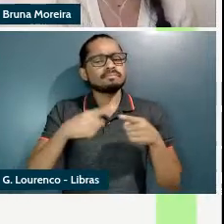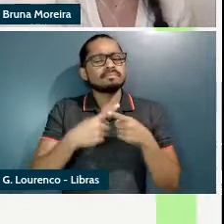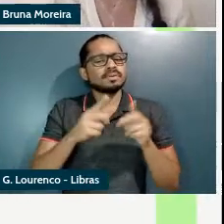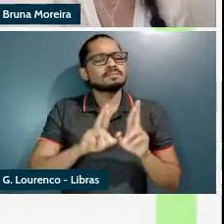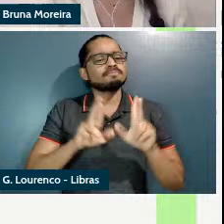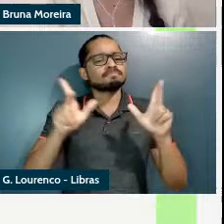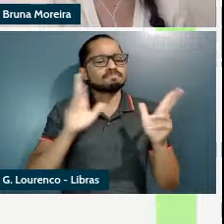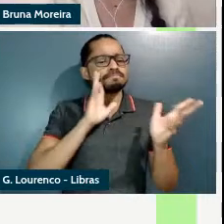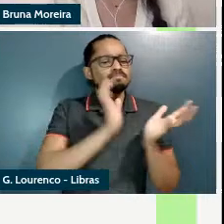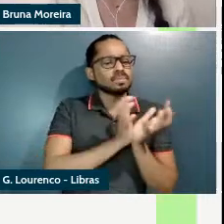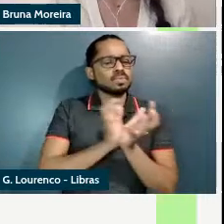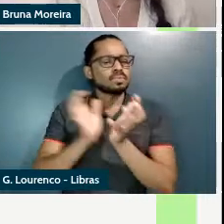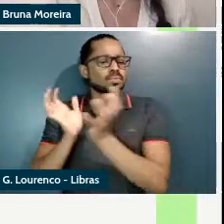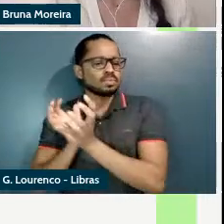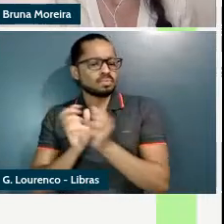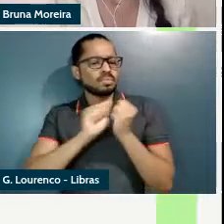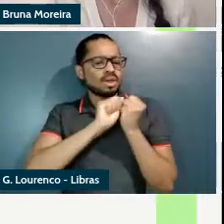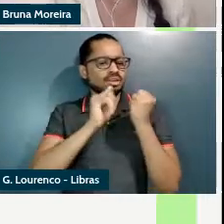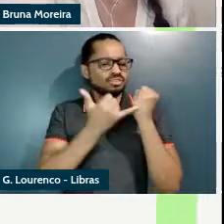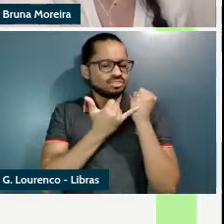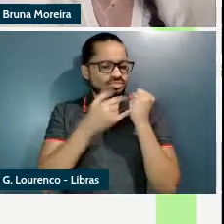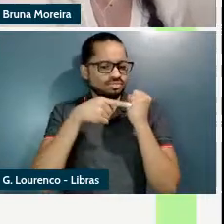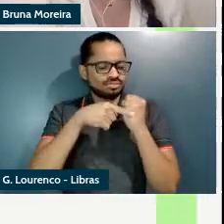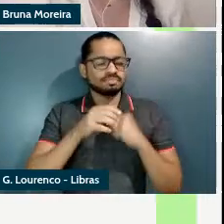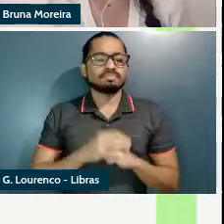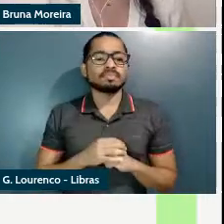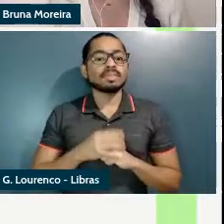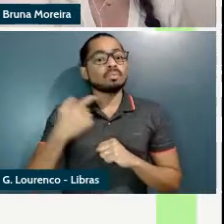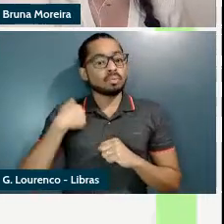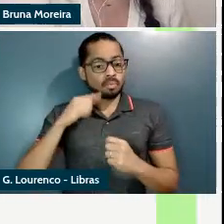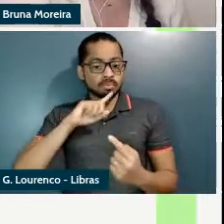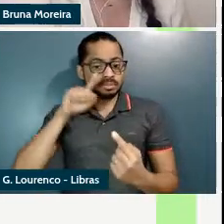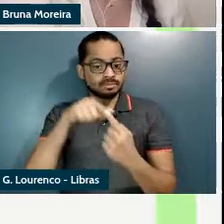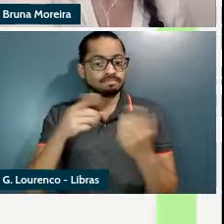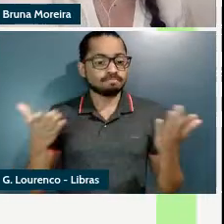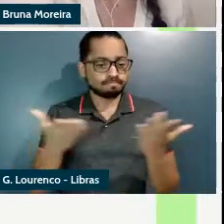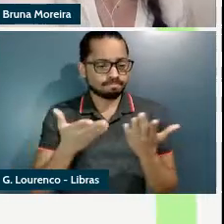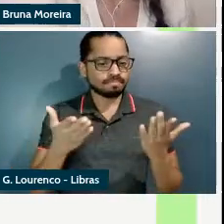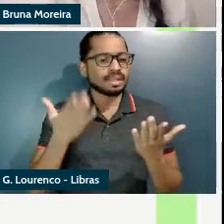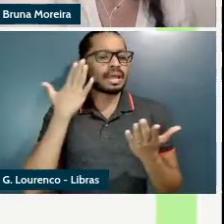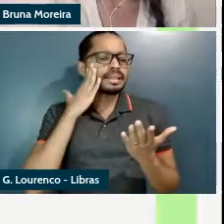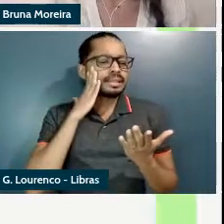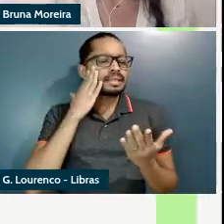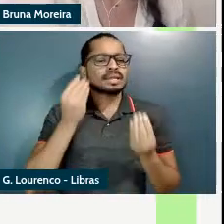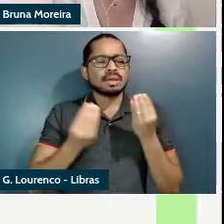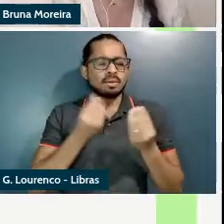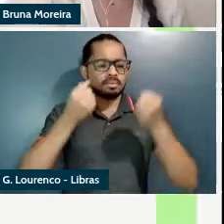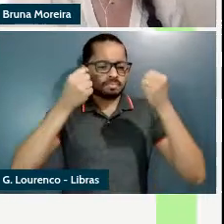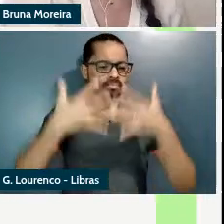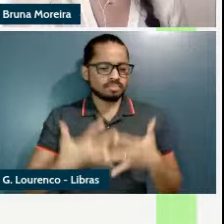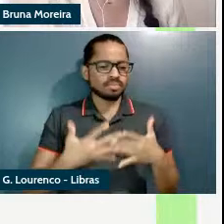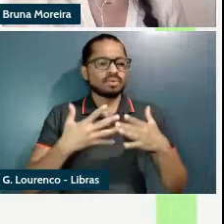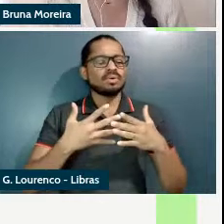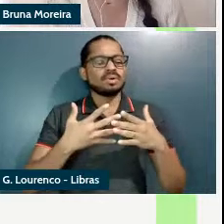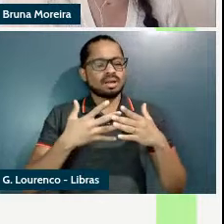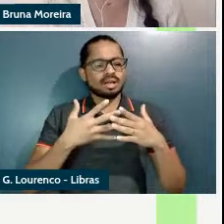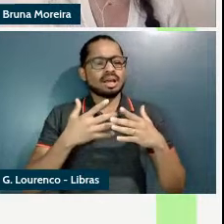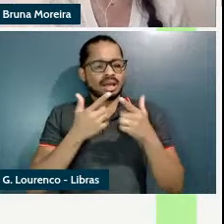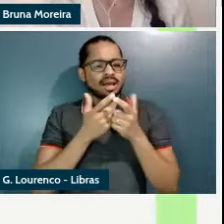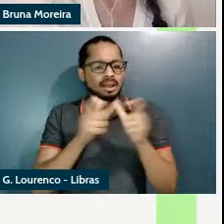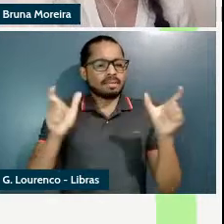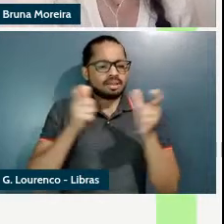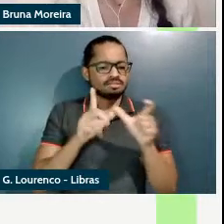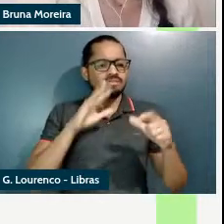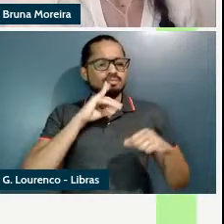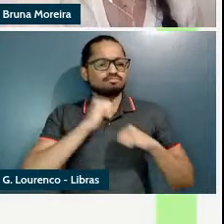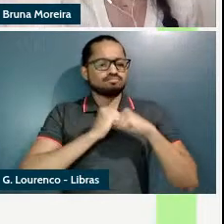desses adjetivos de forma geral os meus objetivos hoje são de maneira geral explicar como a gramática constrói esses adjetivos